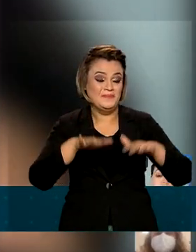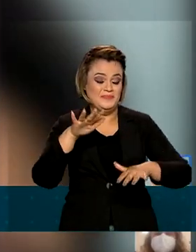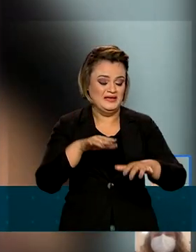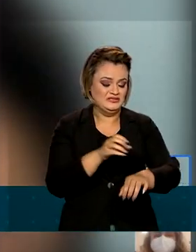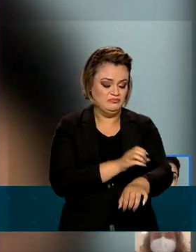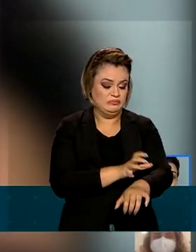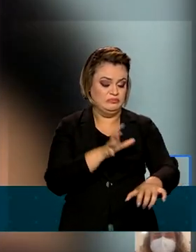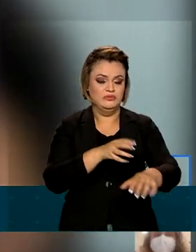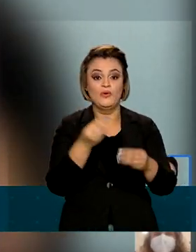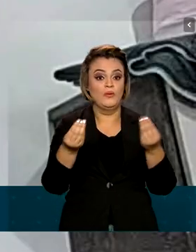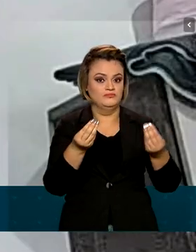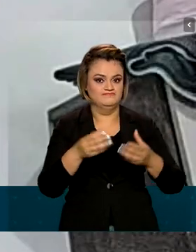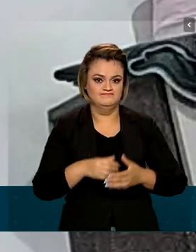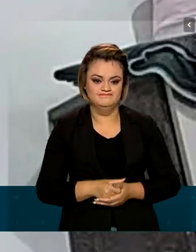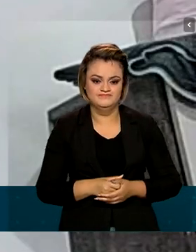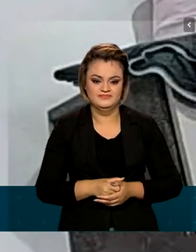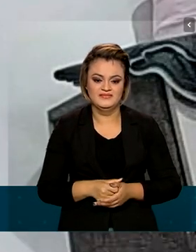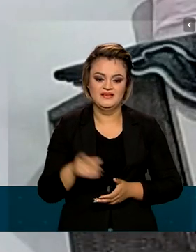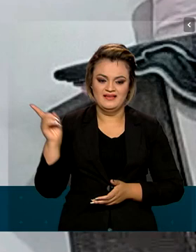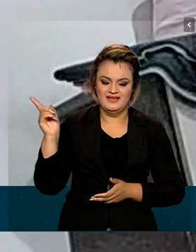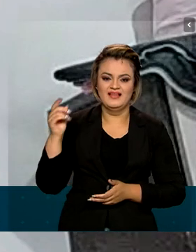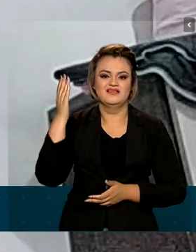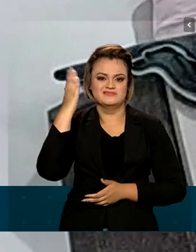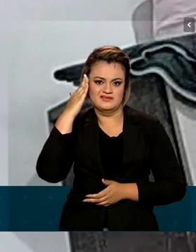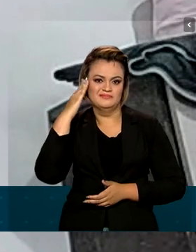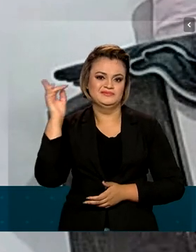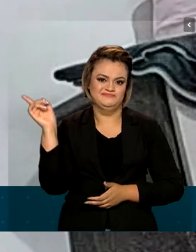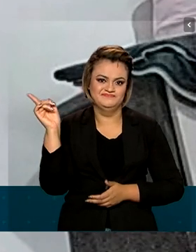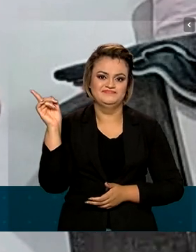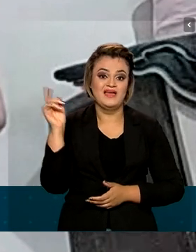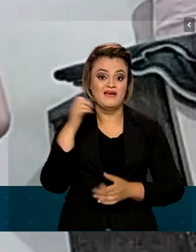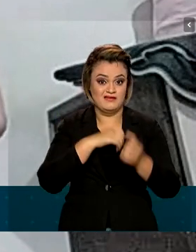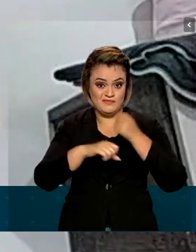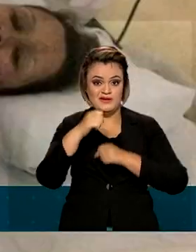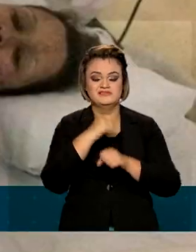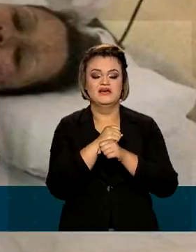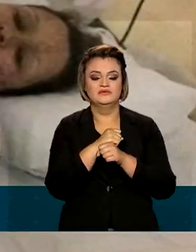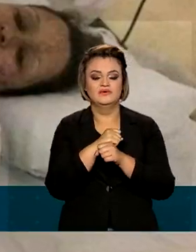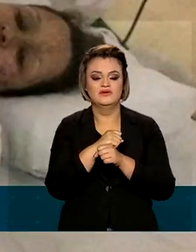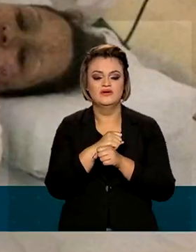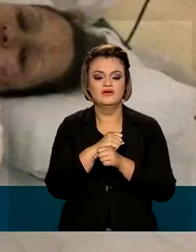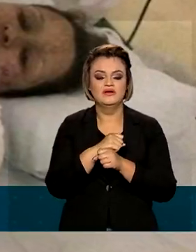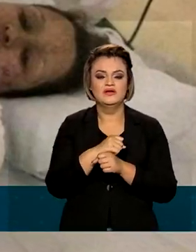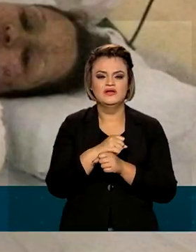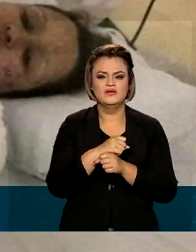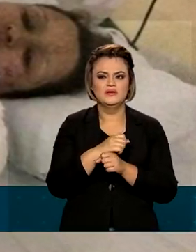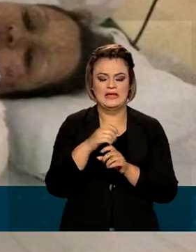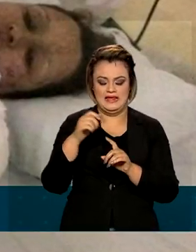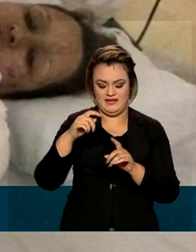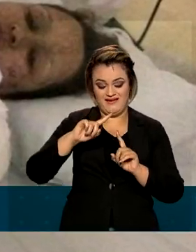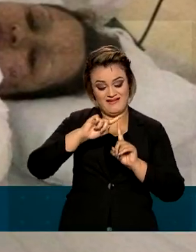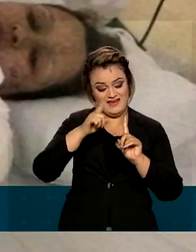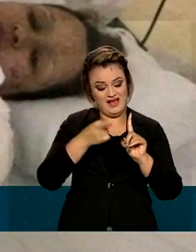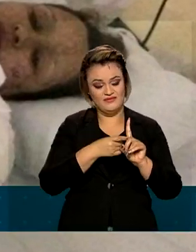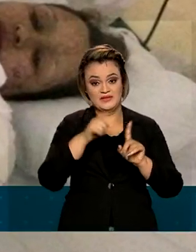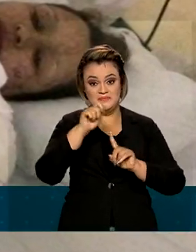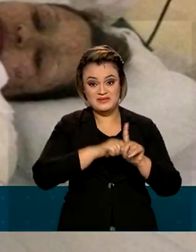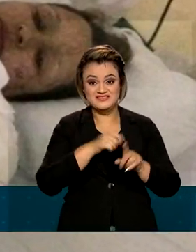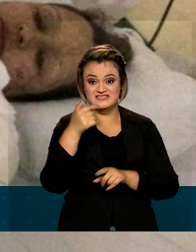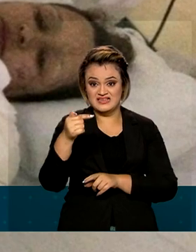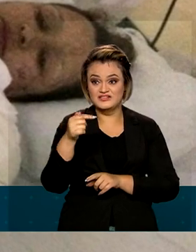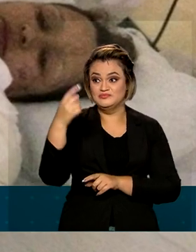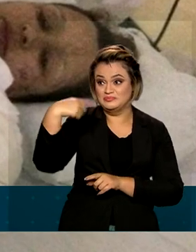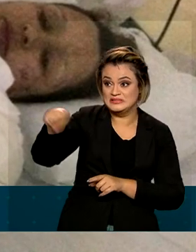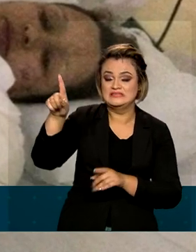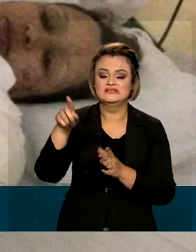extensão e da profundidade. Débora sabe bem disso. No ano passado, aos sete meses de gravidez, ela precisou